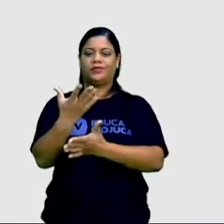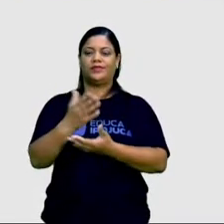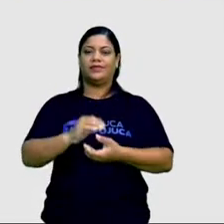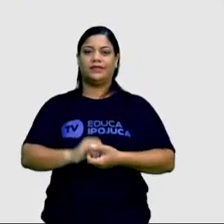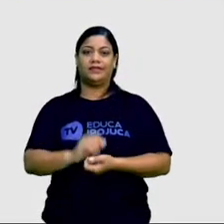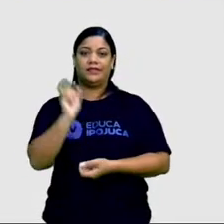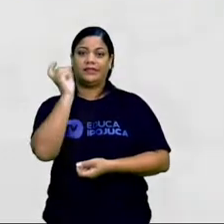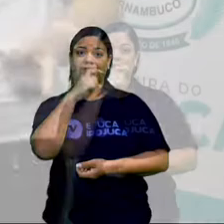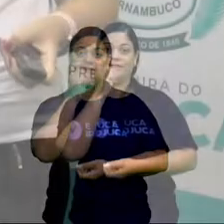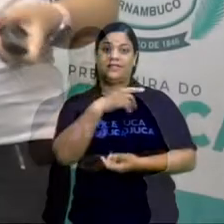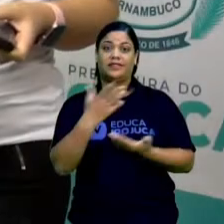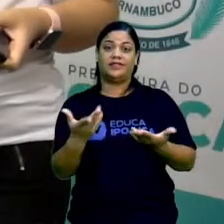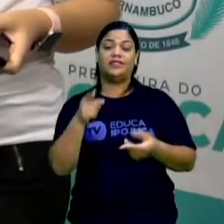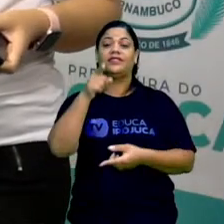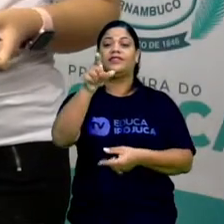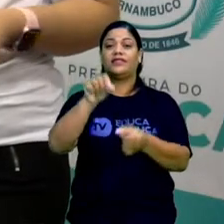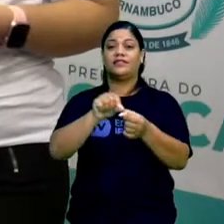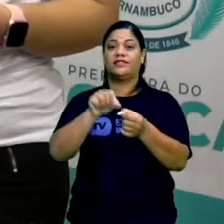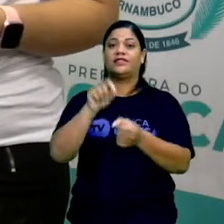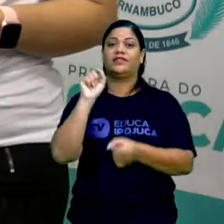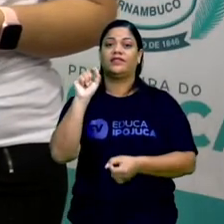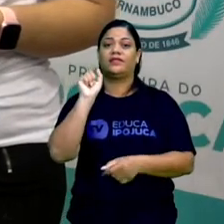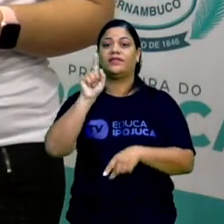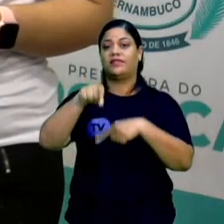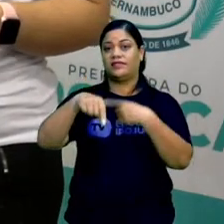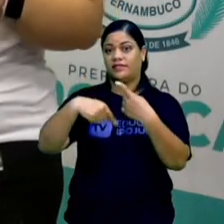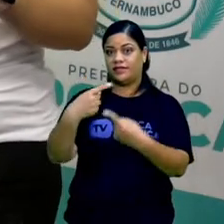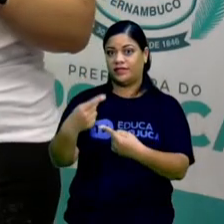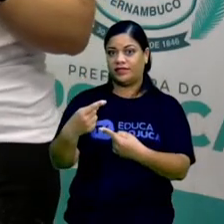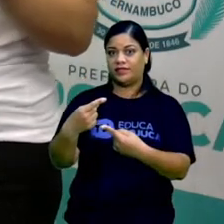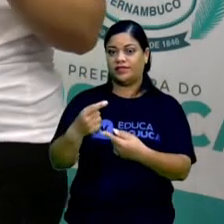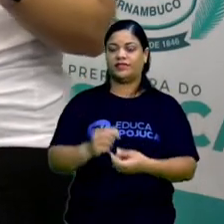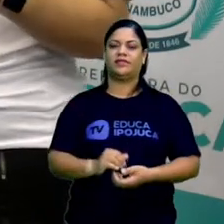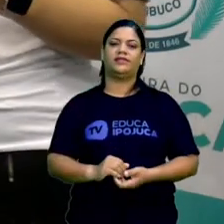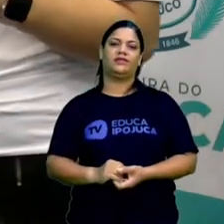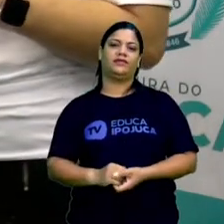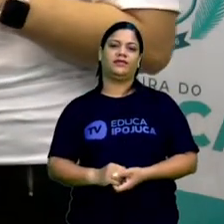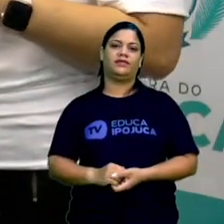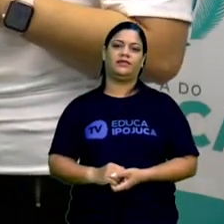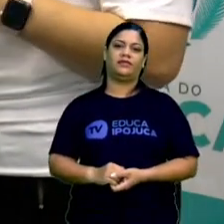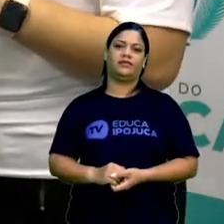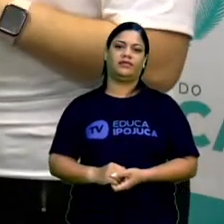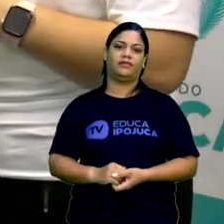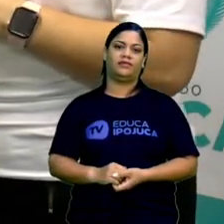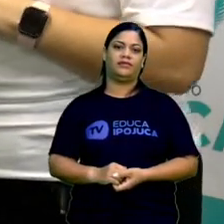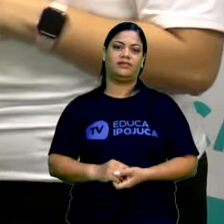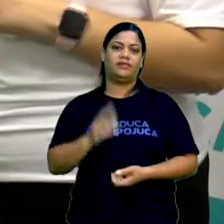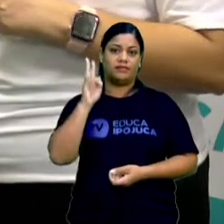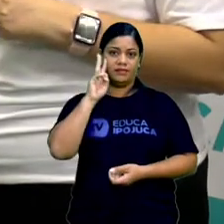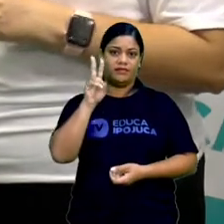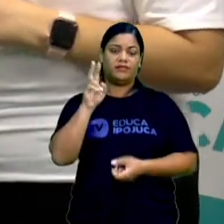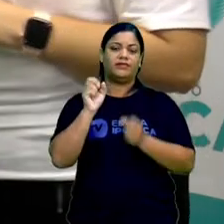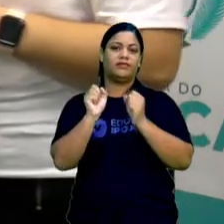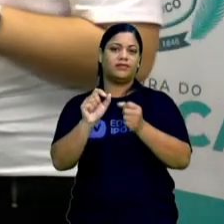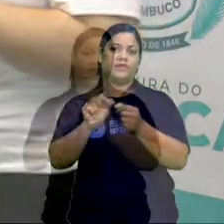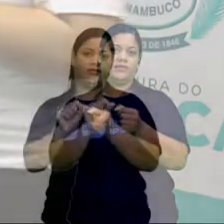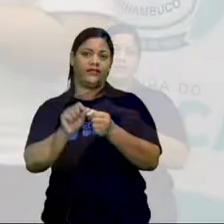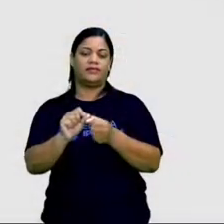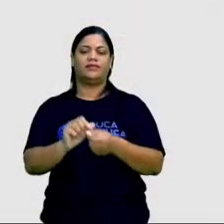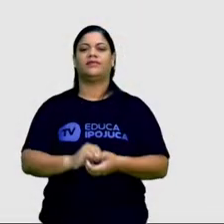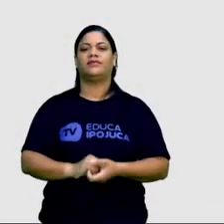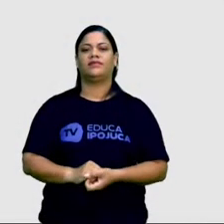falsa? E você fez o que depois disso? Vamos ver o que a gente pode fazer durante a nossa aula.